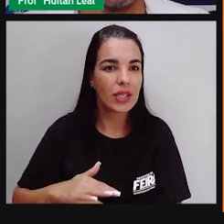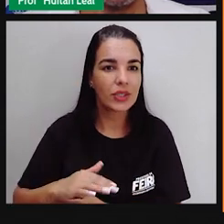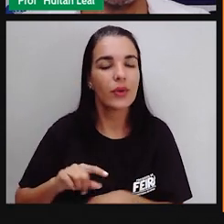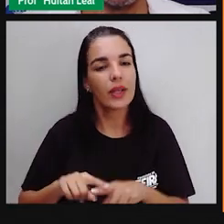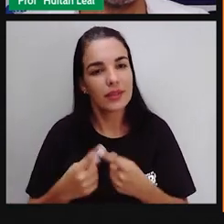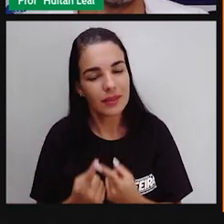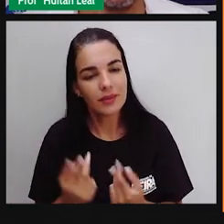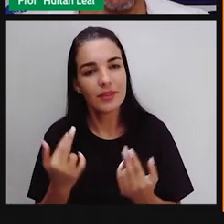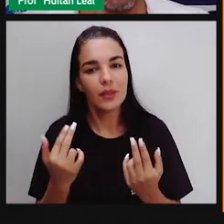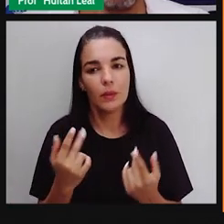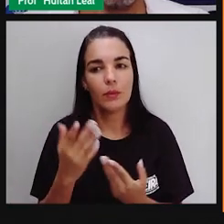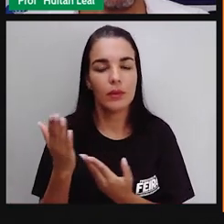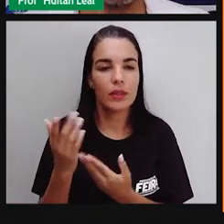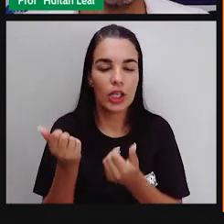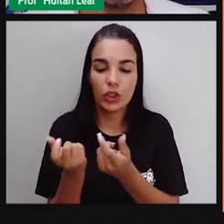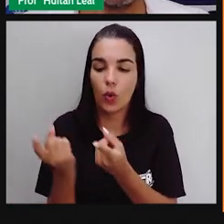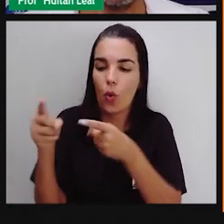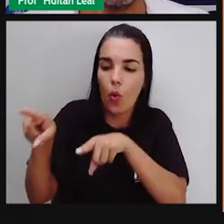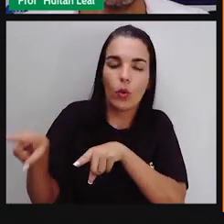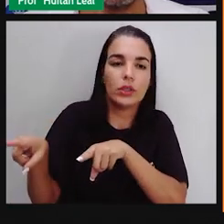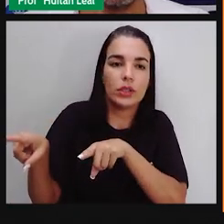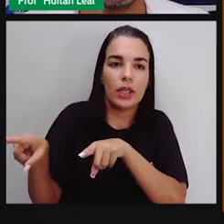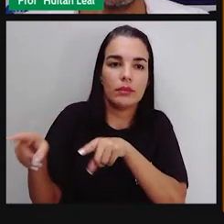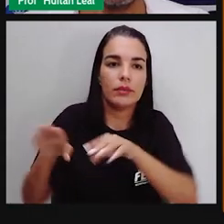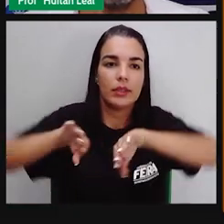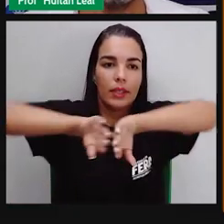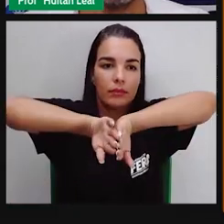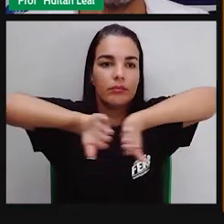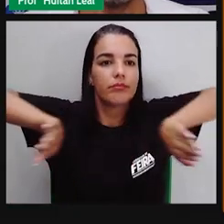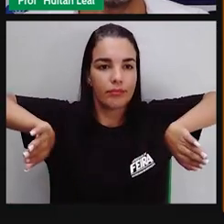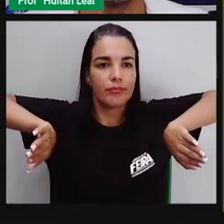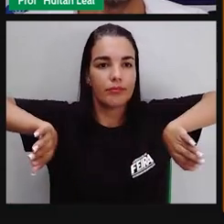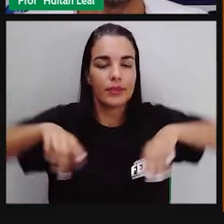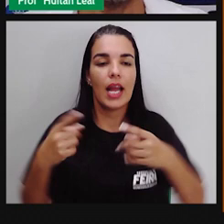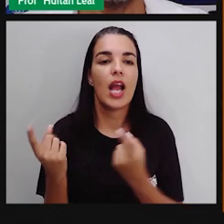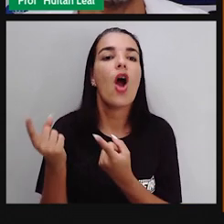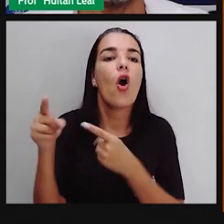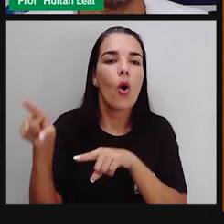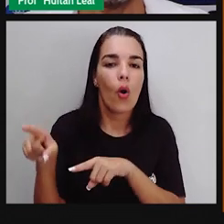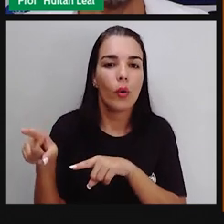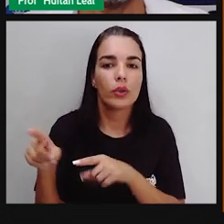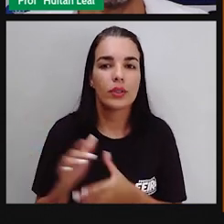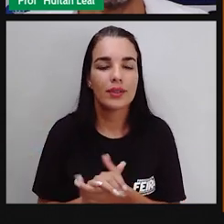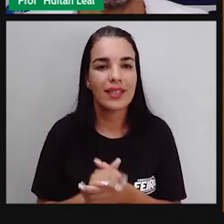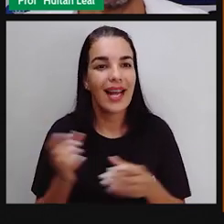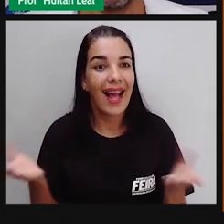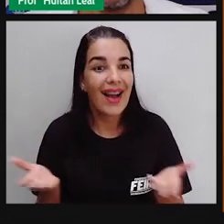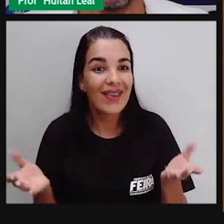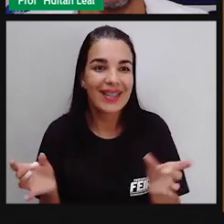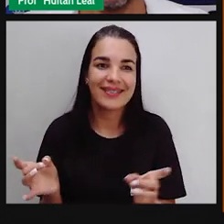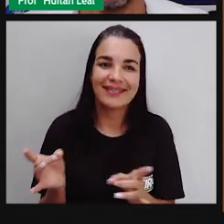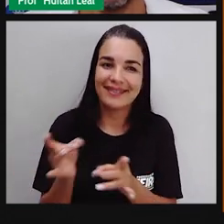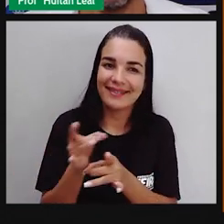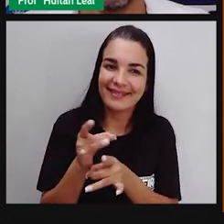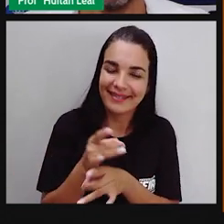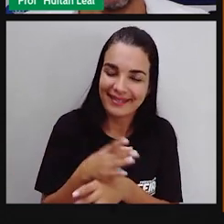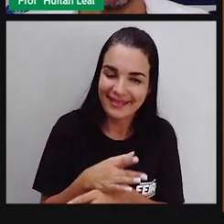traz essa ideia de oposição. Ok? Então, gente, terminamos aqui a nossa